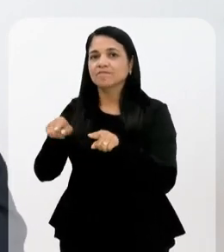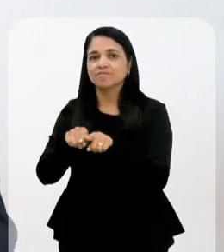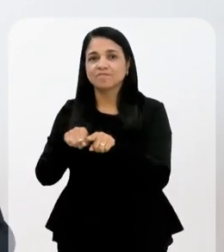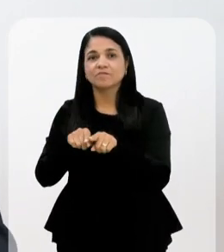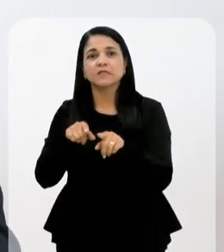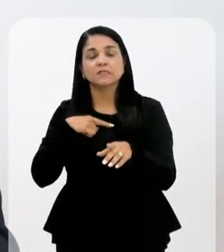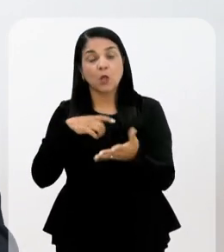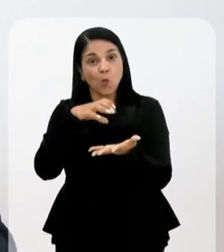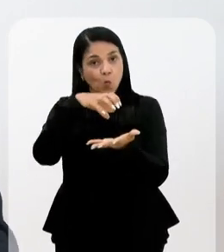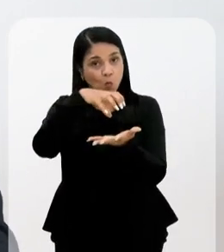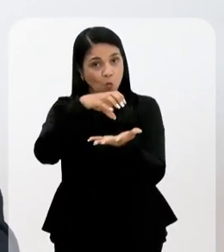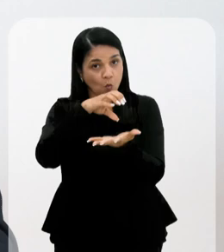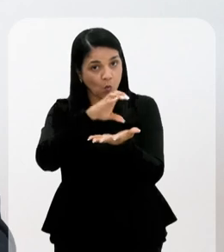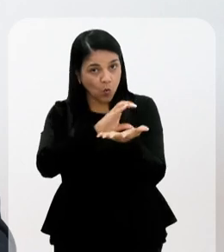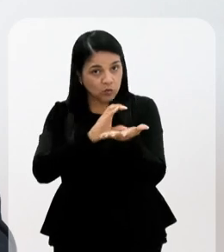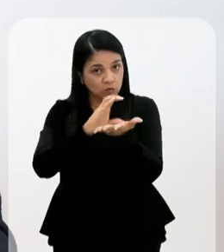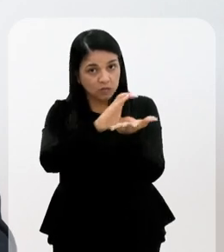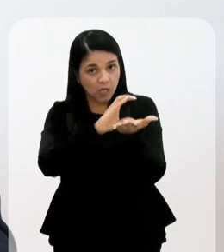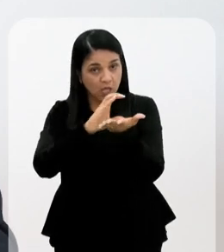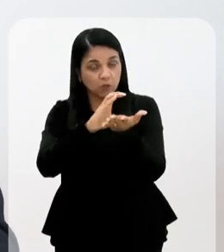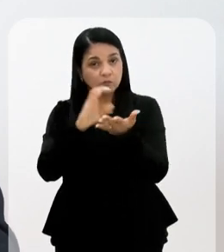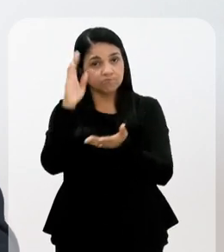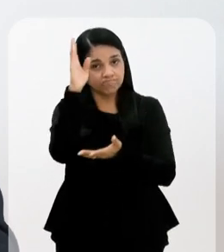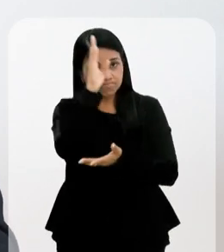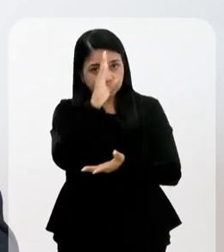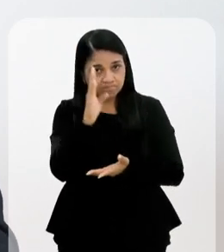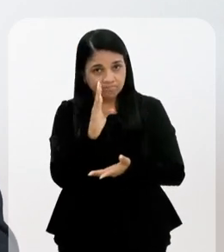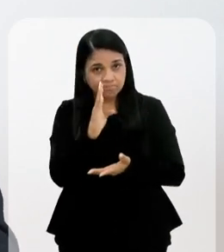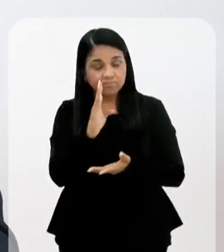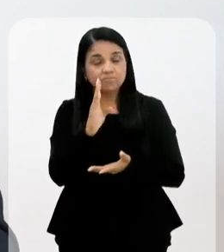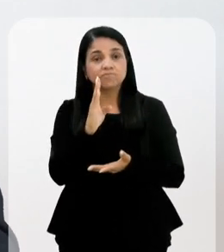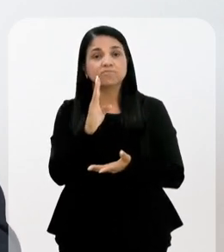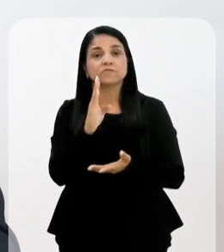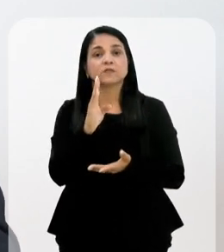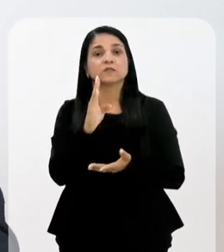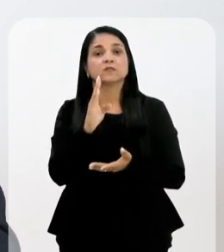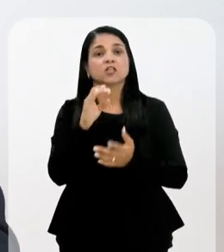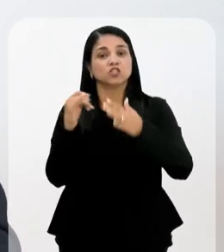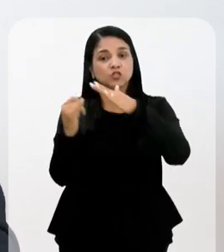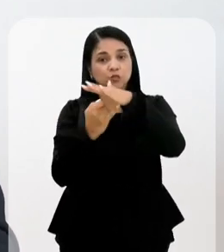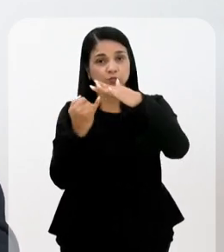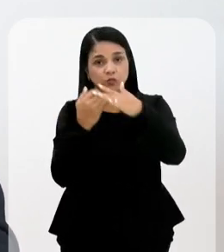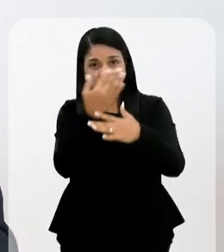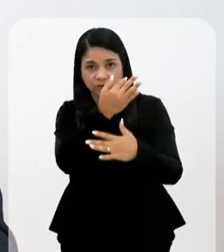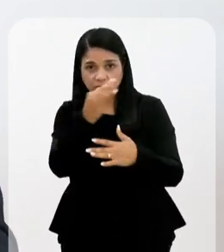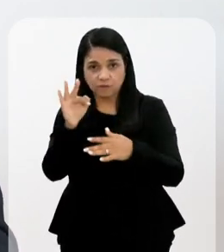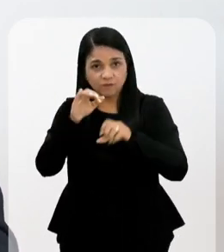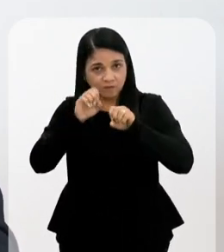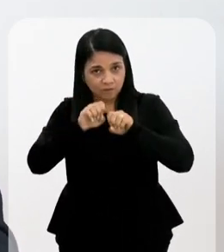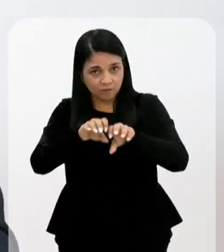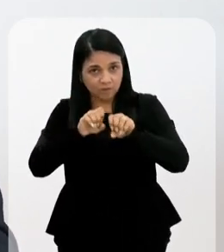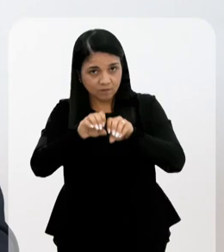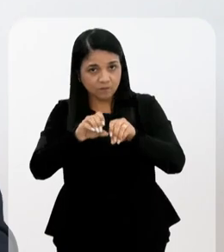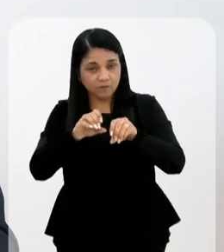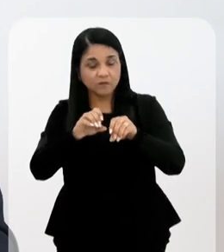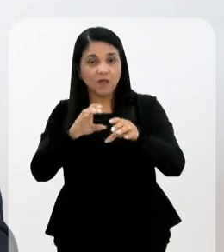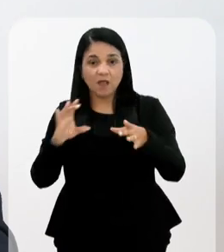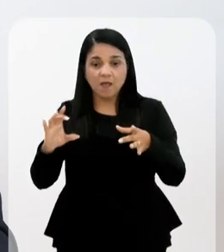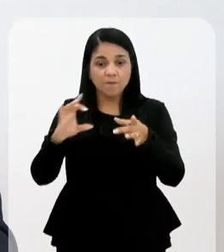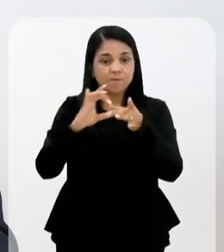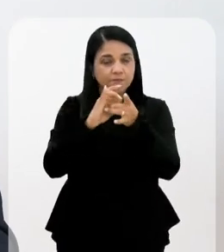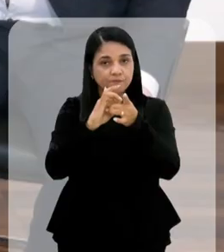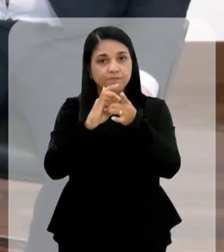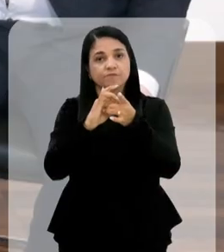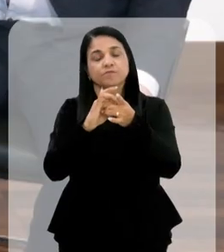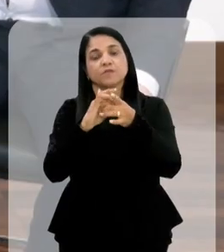existe um Conselho Nacional, que é o Conselho Nacional das Instituições Federais de Ensino, que faz parte dessa rede